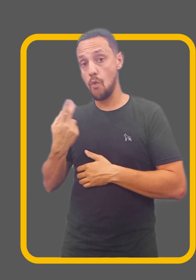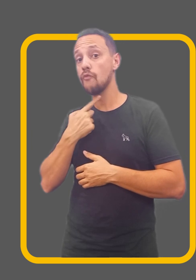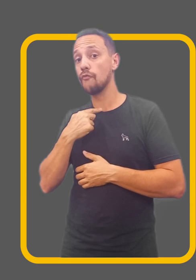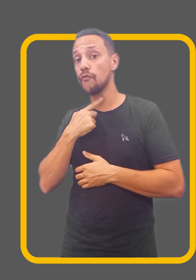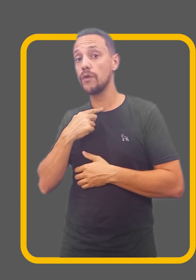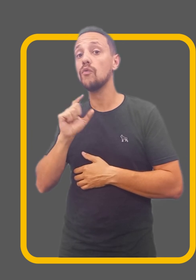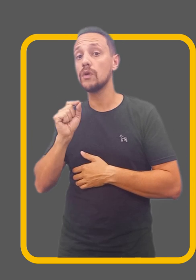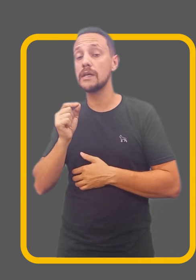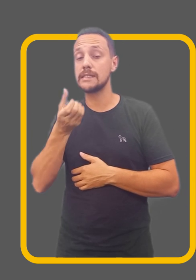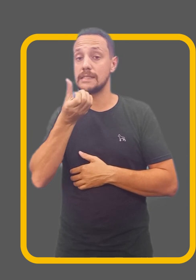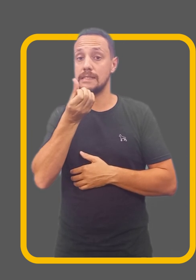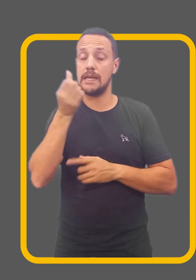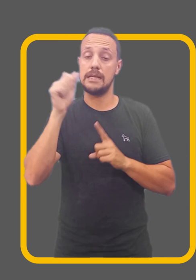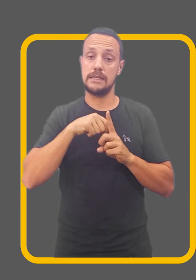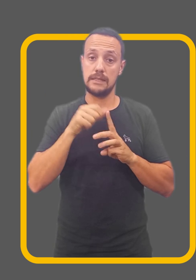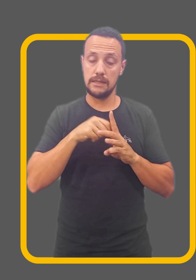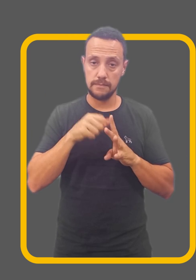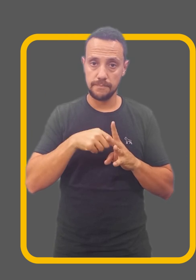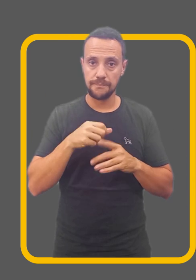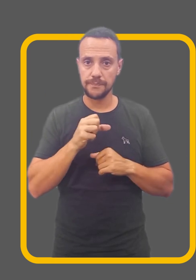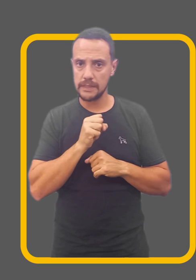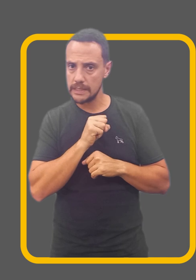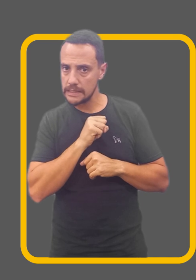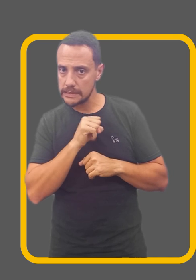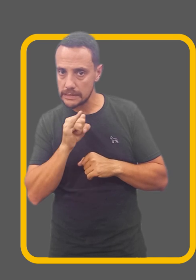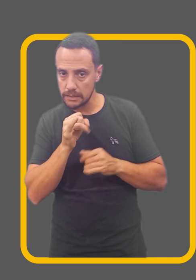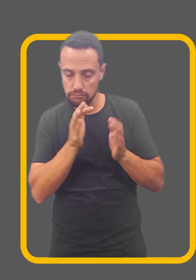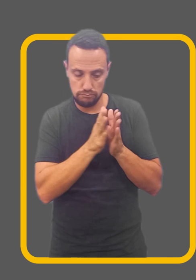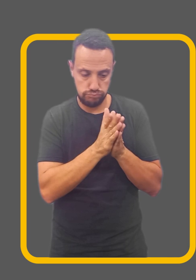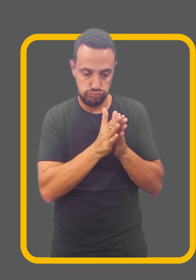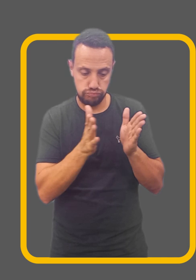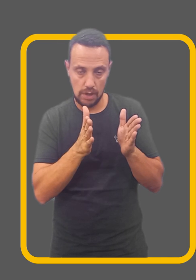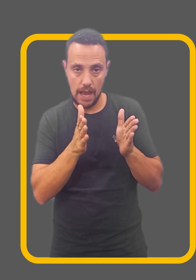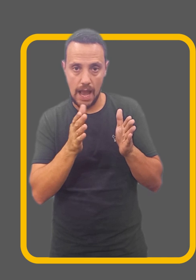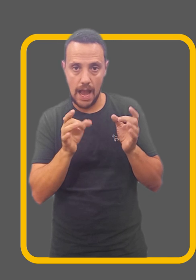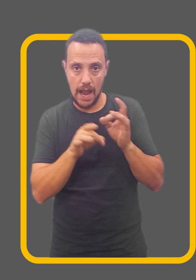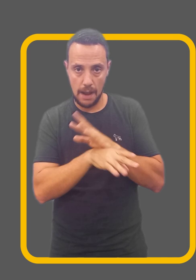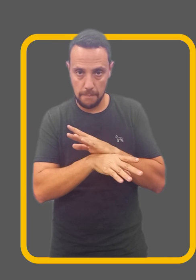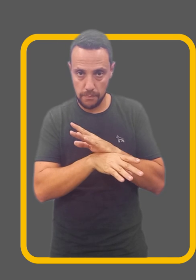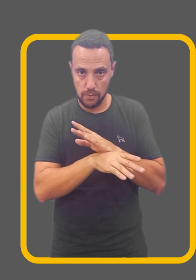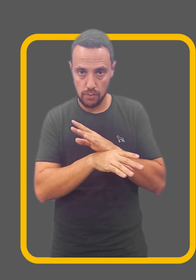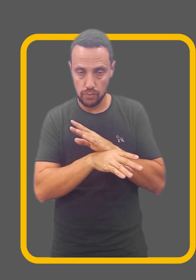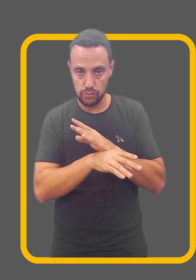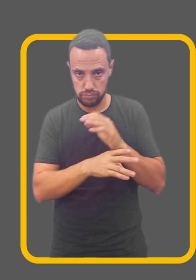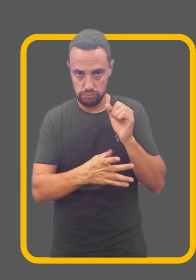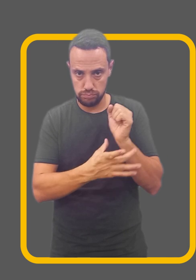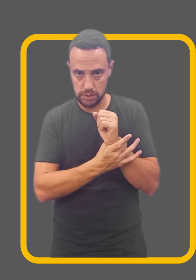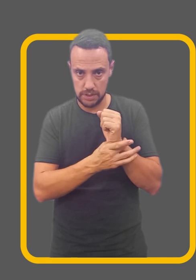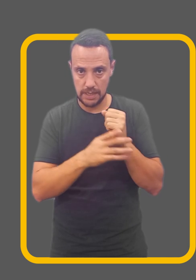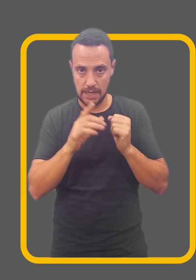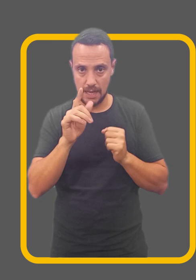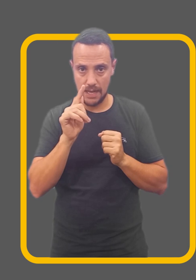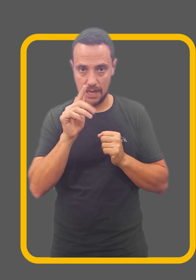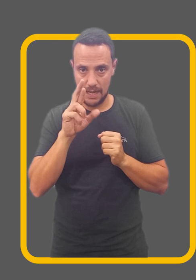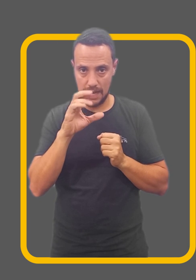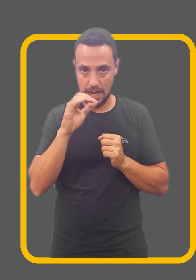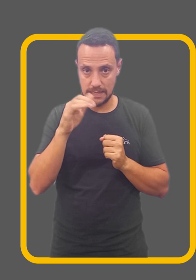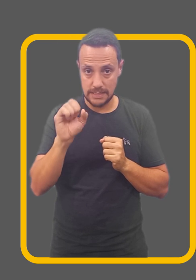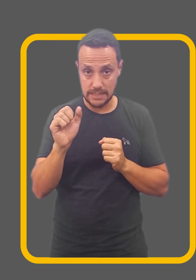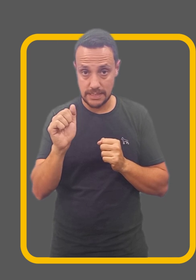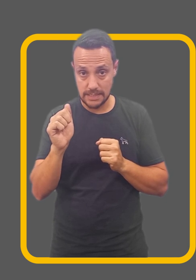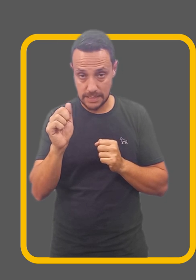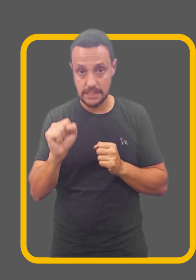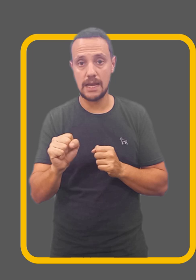período de graça são seis meses. Se passou o período de graça, segue a dica. Volte a